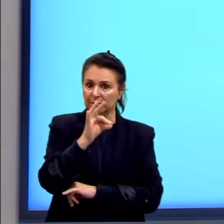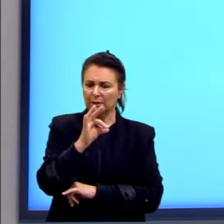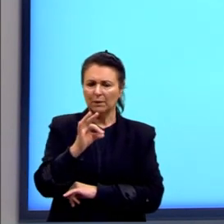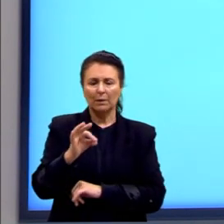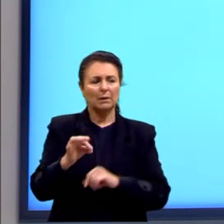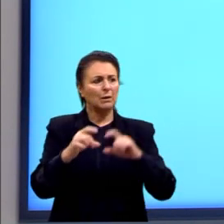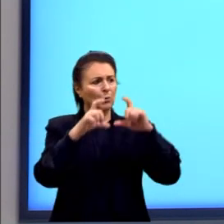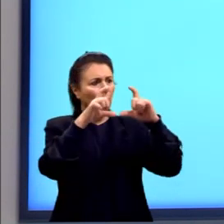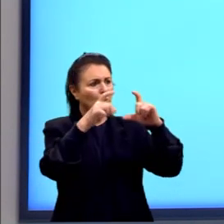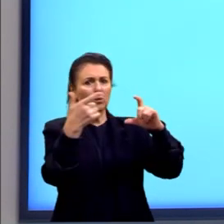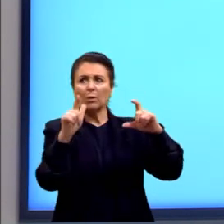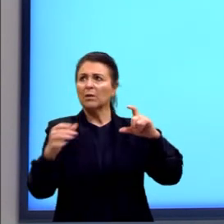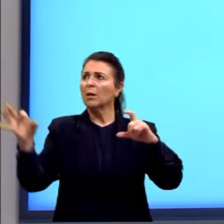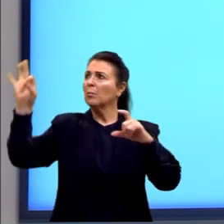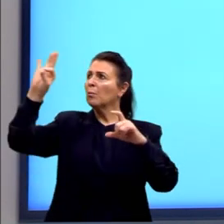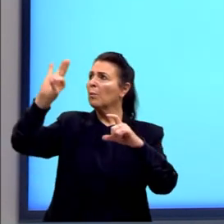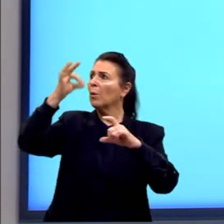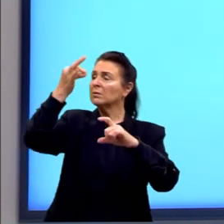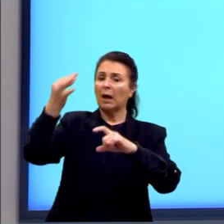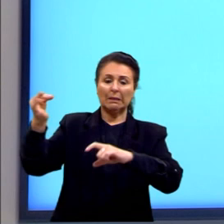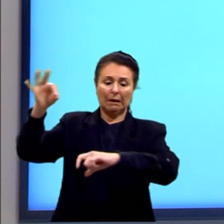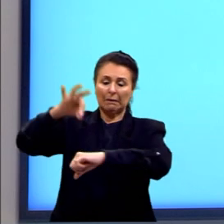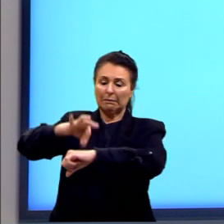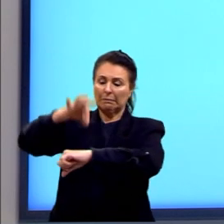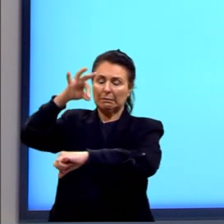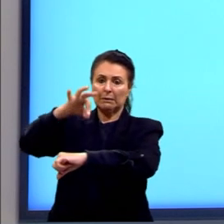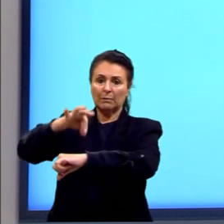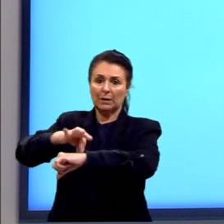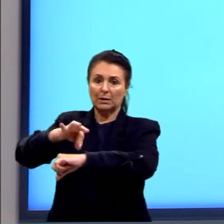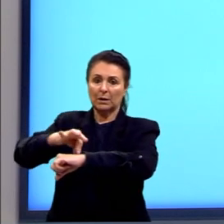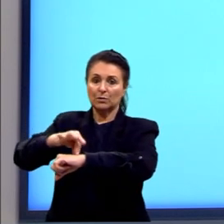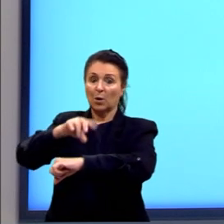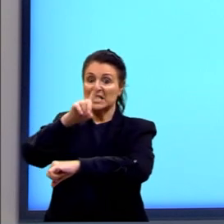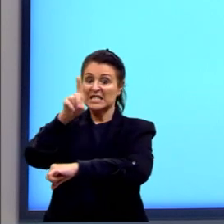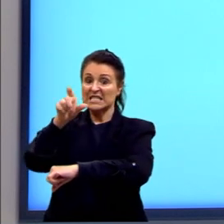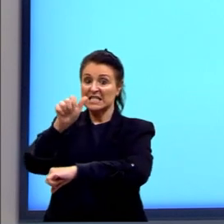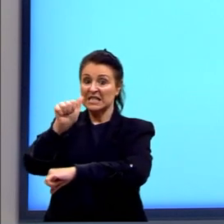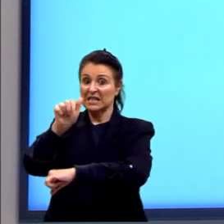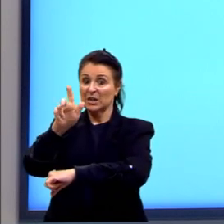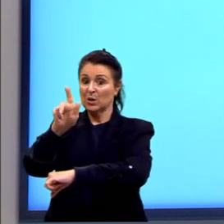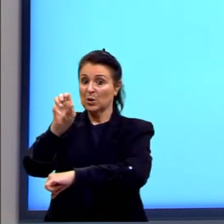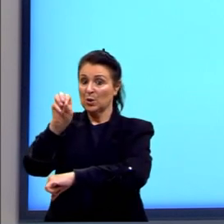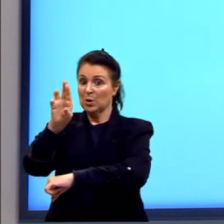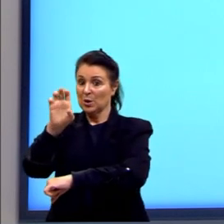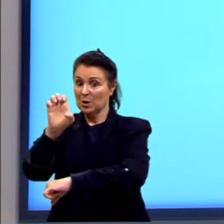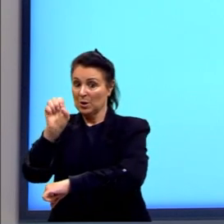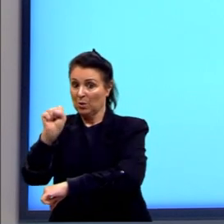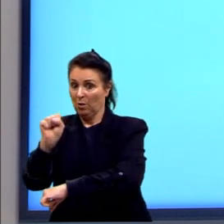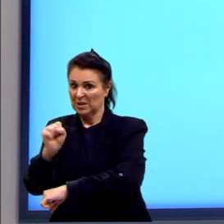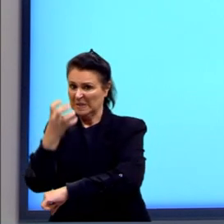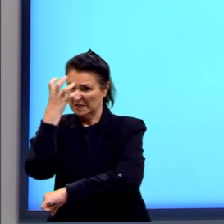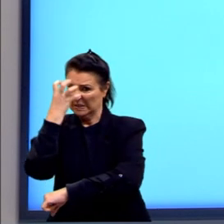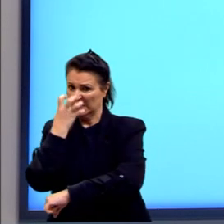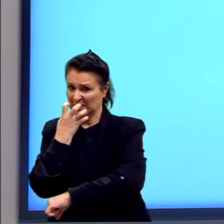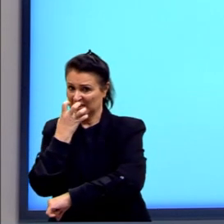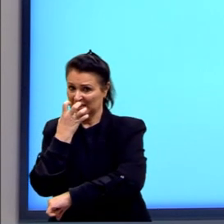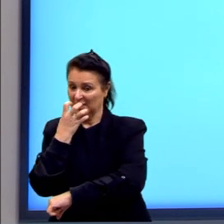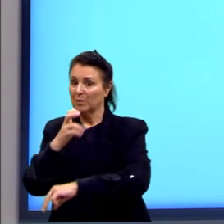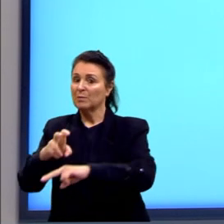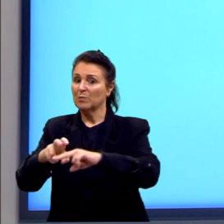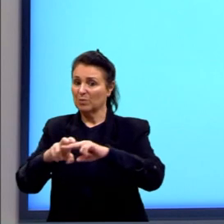moscas ou abelhas. Só zangões. Então, aqui a gente tem